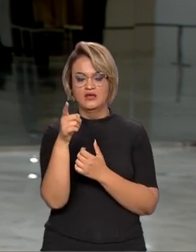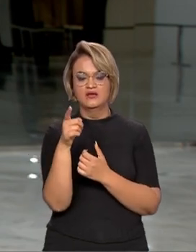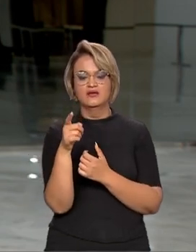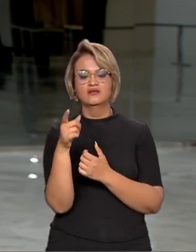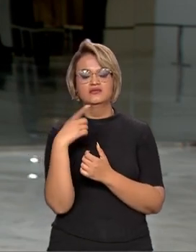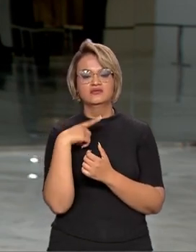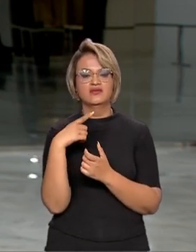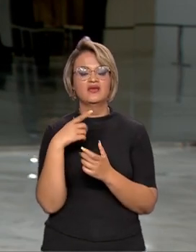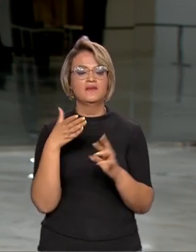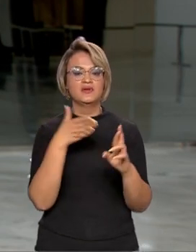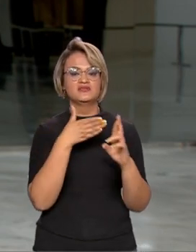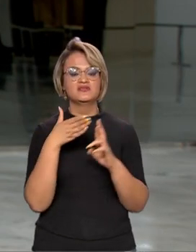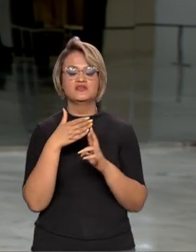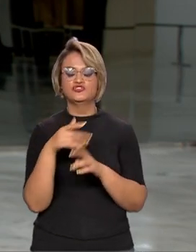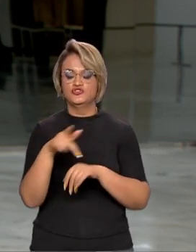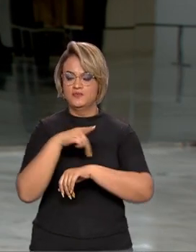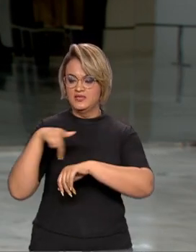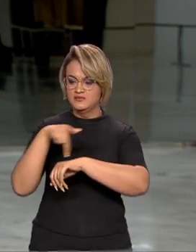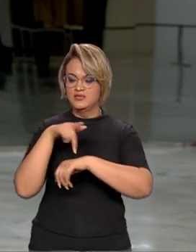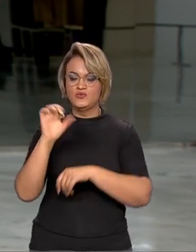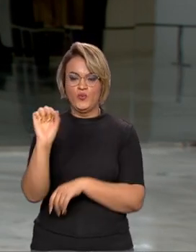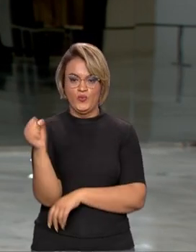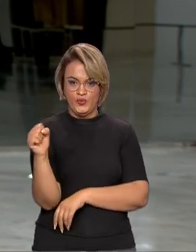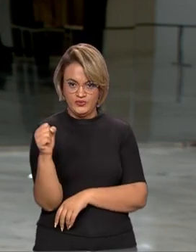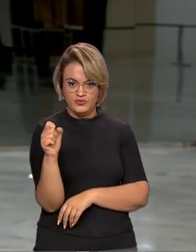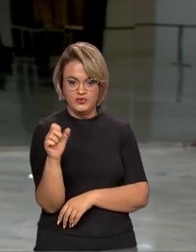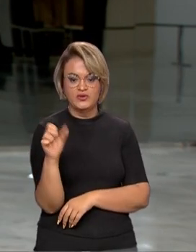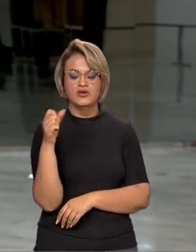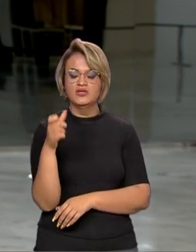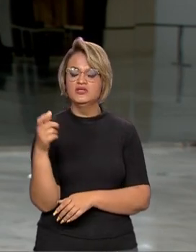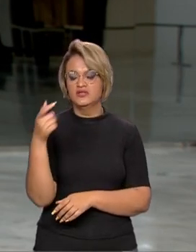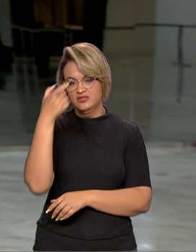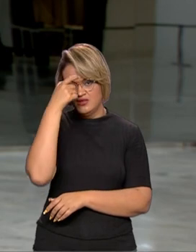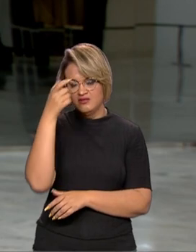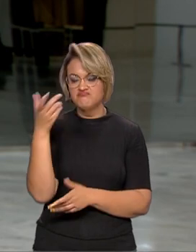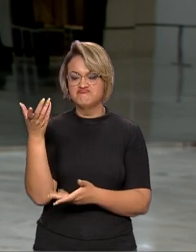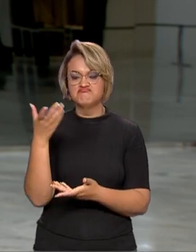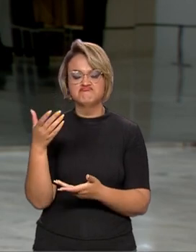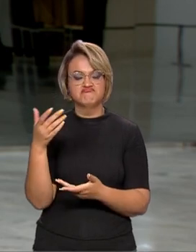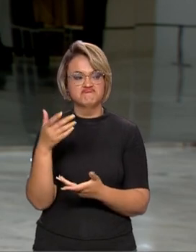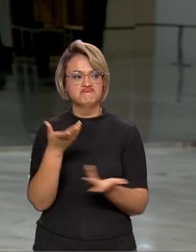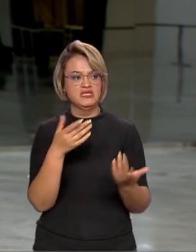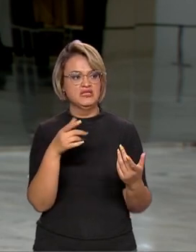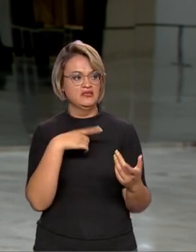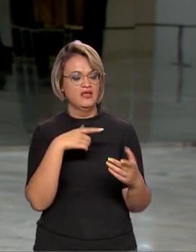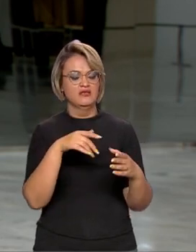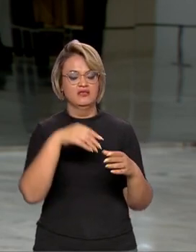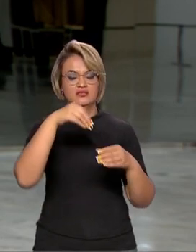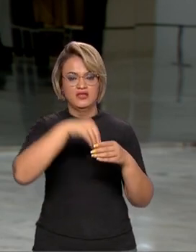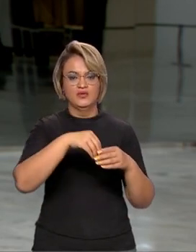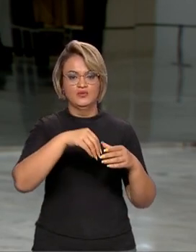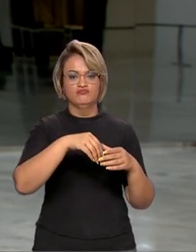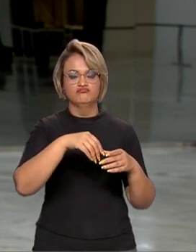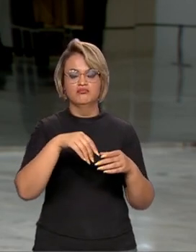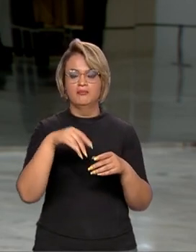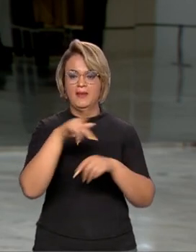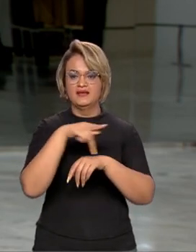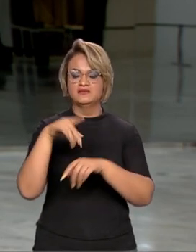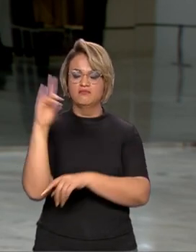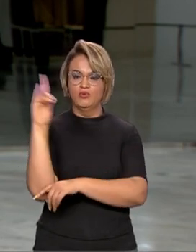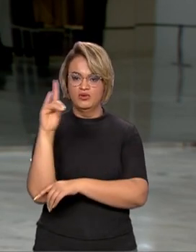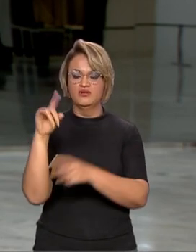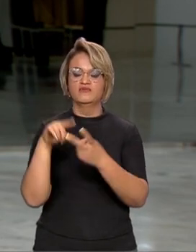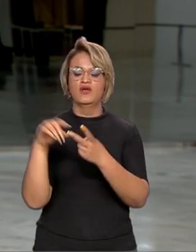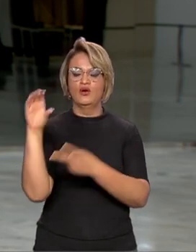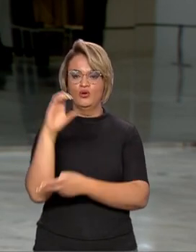reunir representantes dos oito países sul-americanos que compartilham a floresta amazônica, entre eles Bolívia, Brasil,